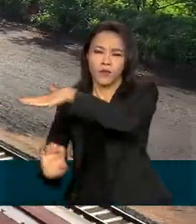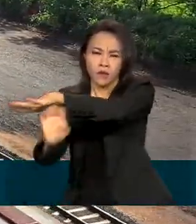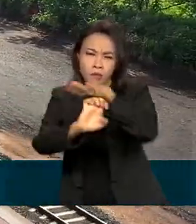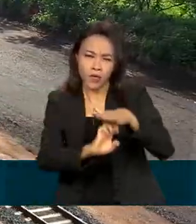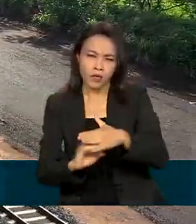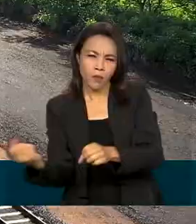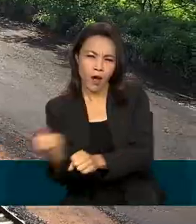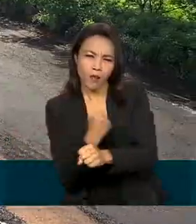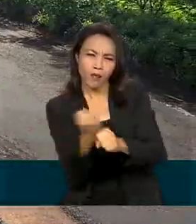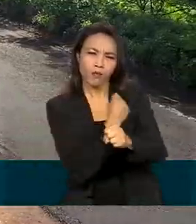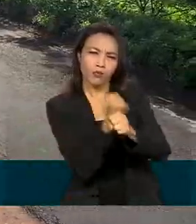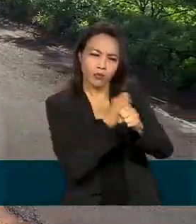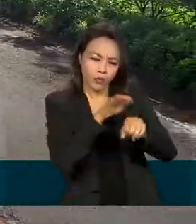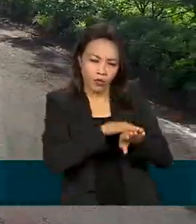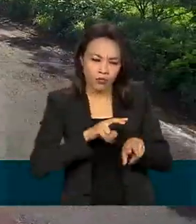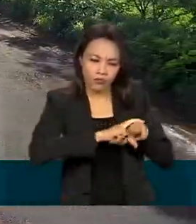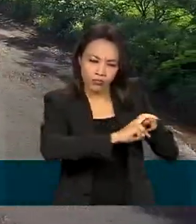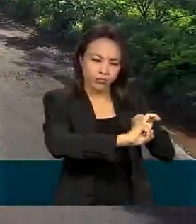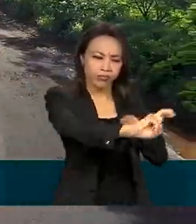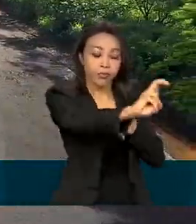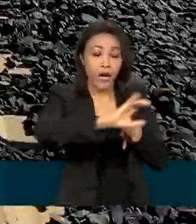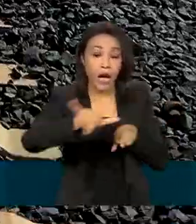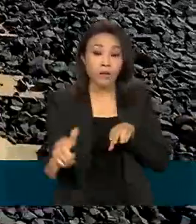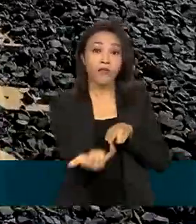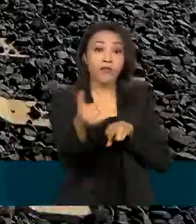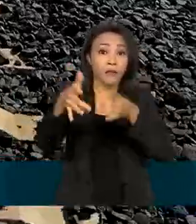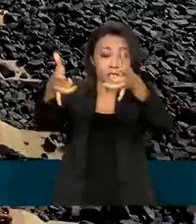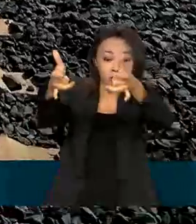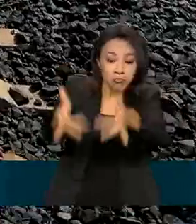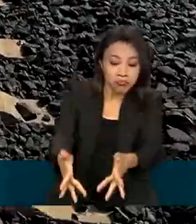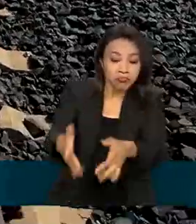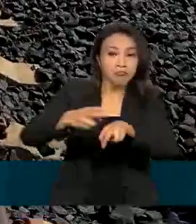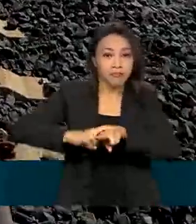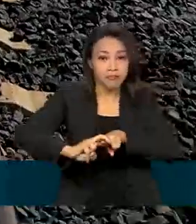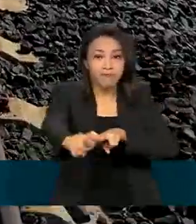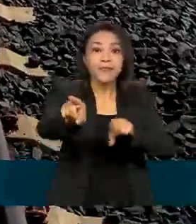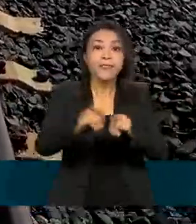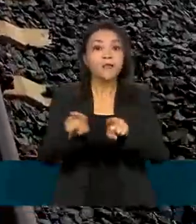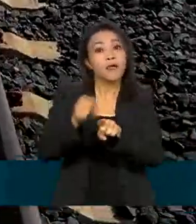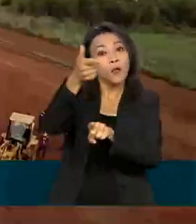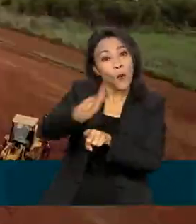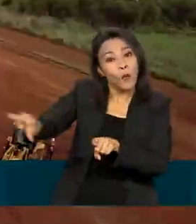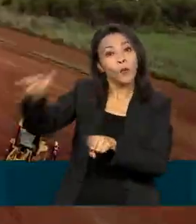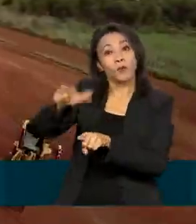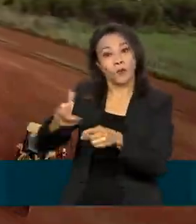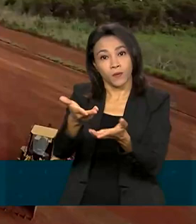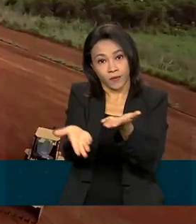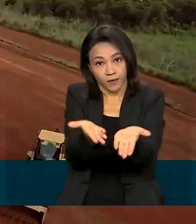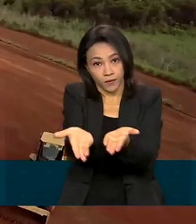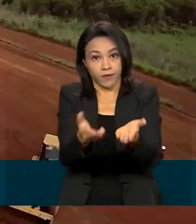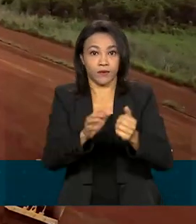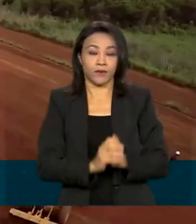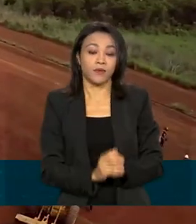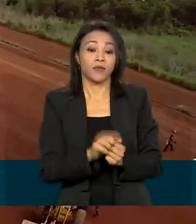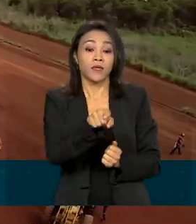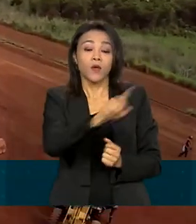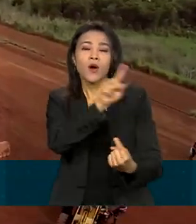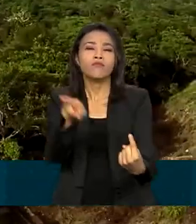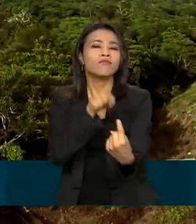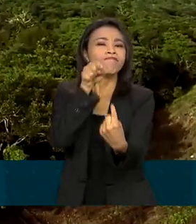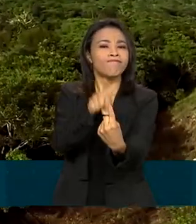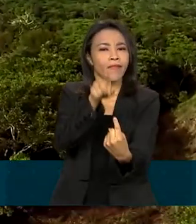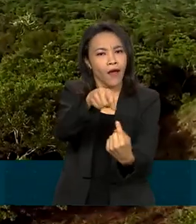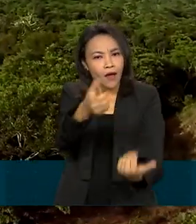ferrovias, no aproveitamento de trechos ociosos, e na prestação do serviço de transporte ferroviário. A iniciativa visa